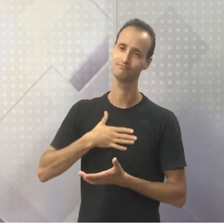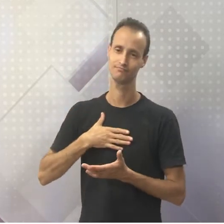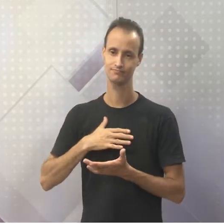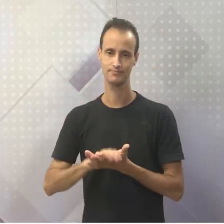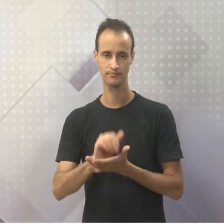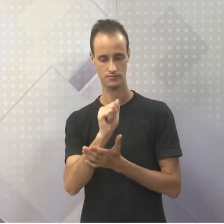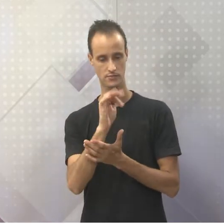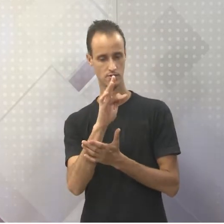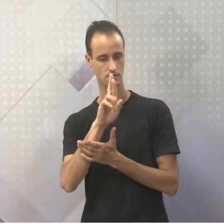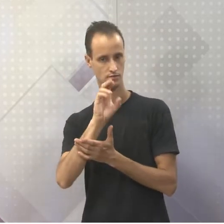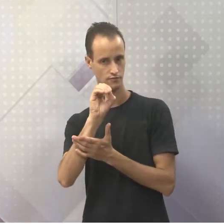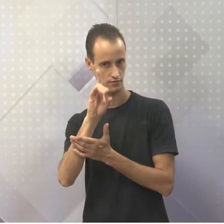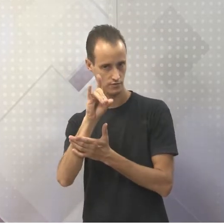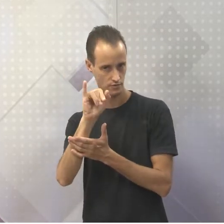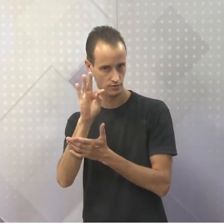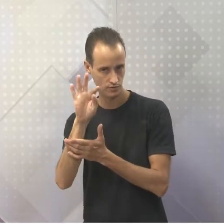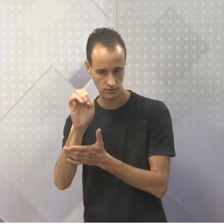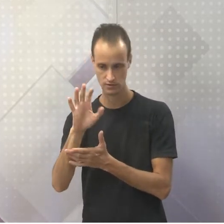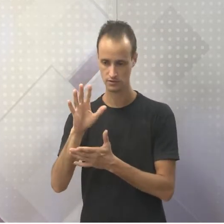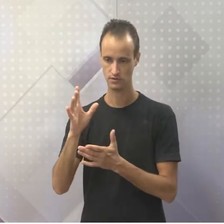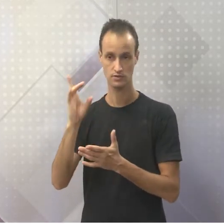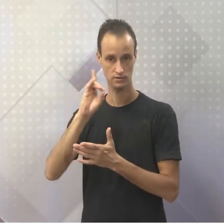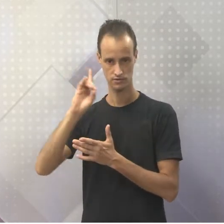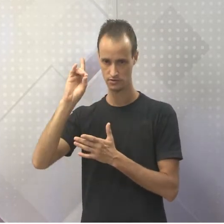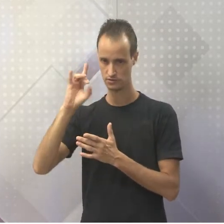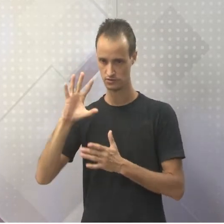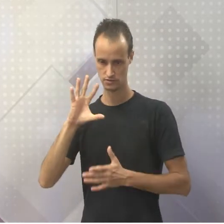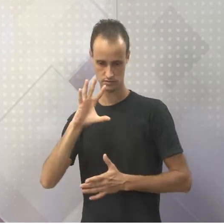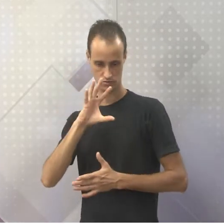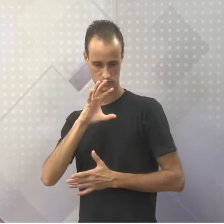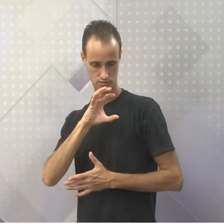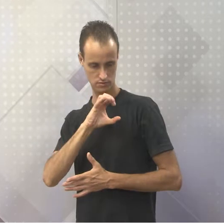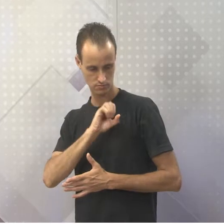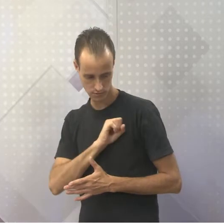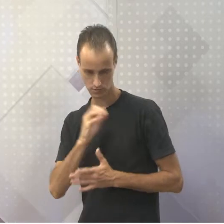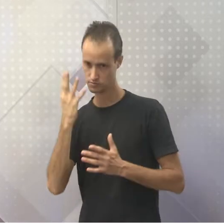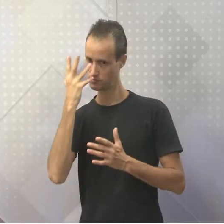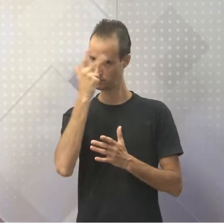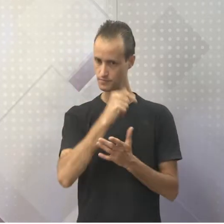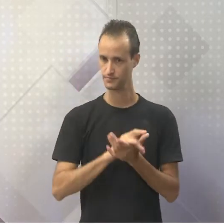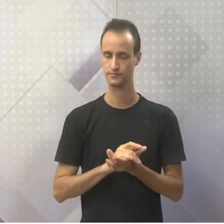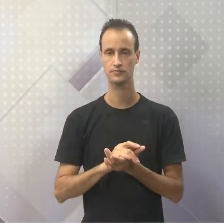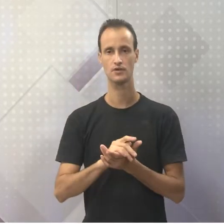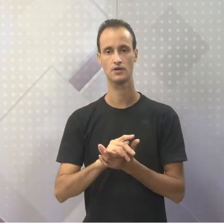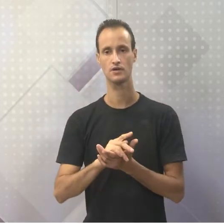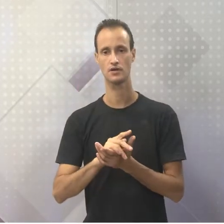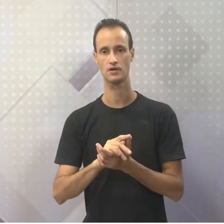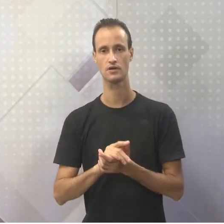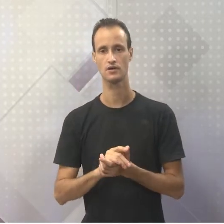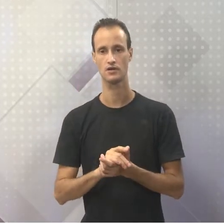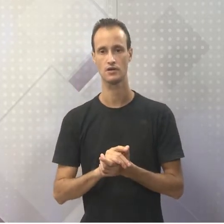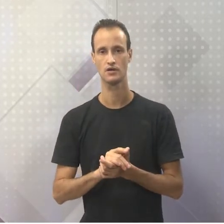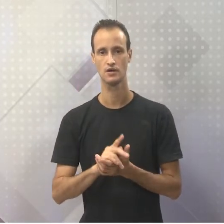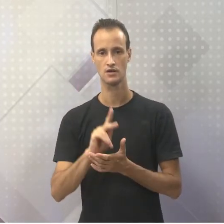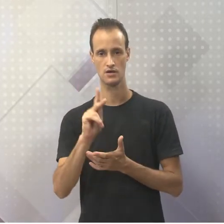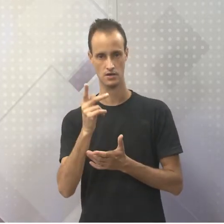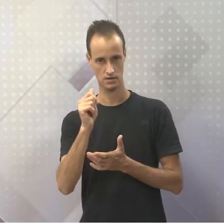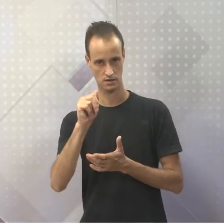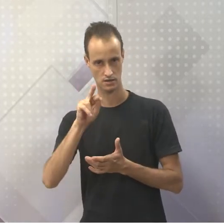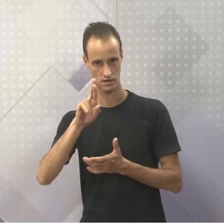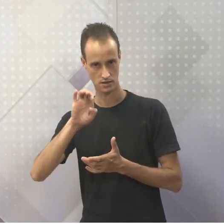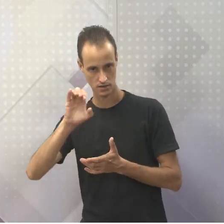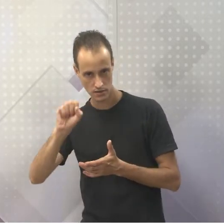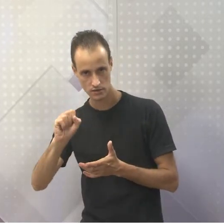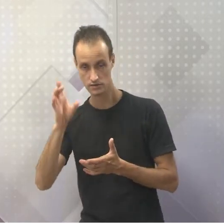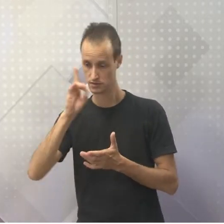Afrodite, a Deusa do amor e da beleza. Ares, o Ares, que é